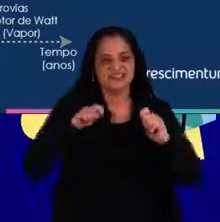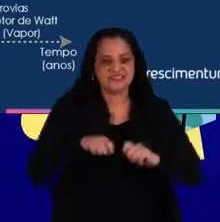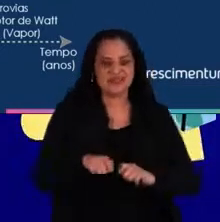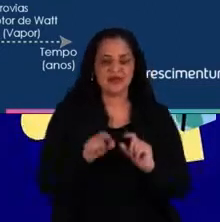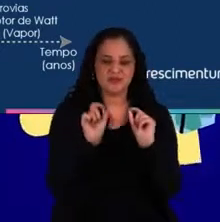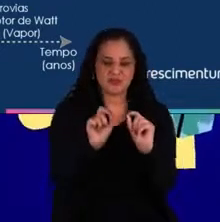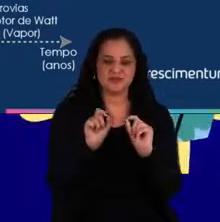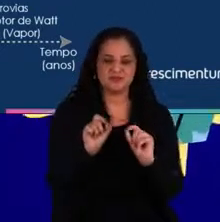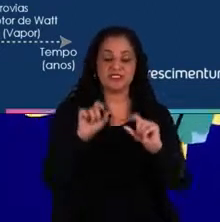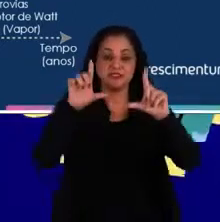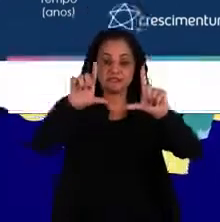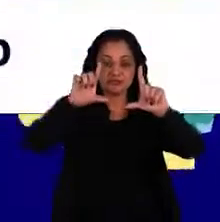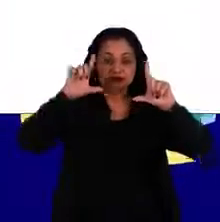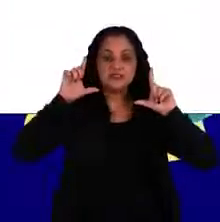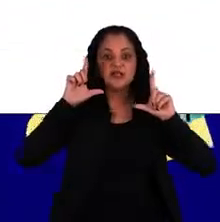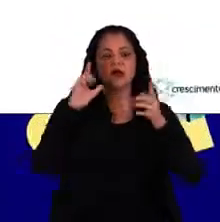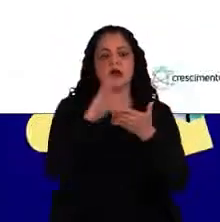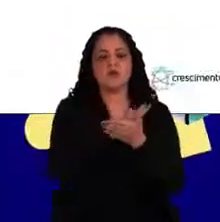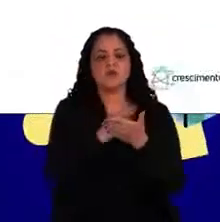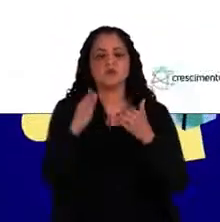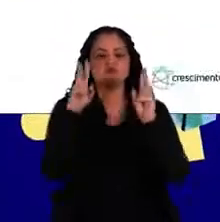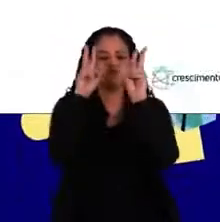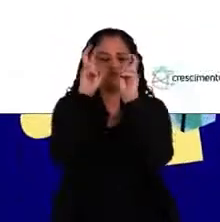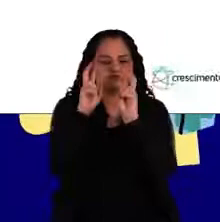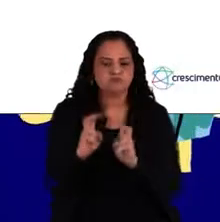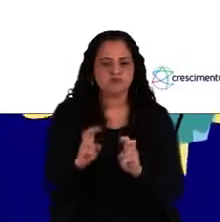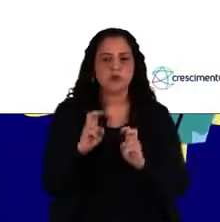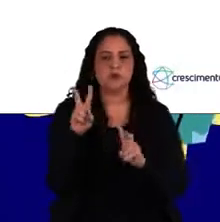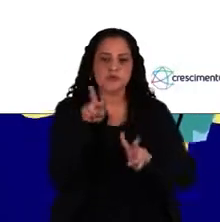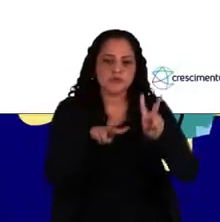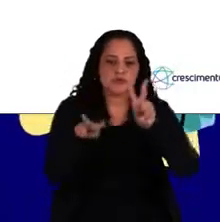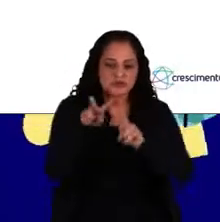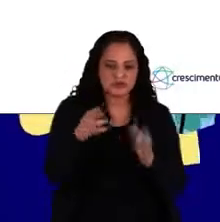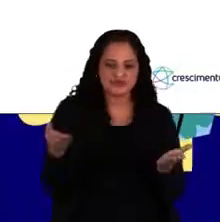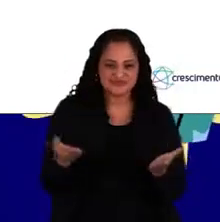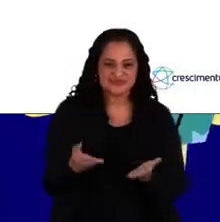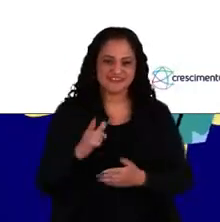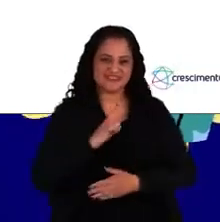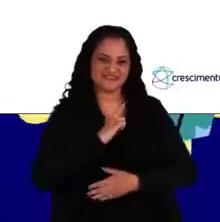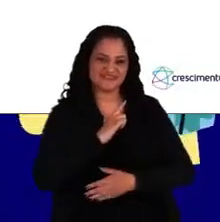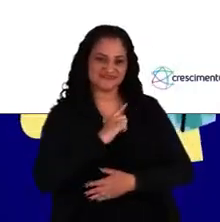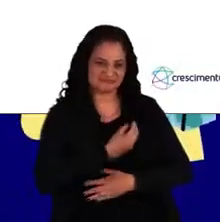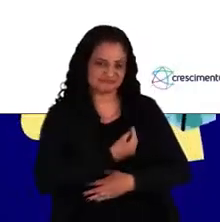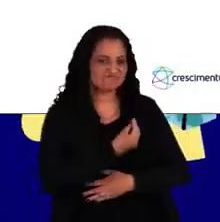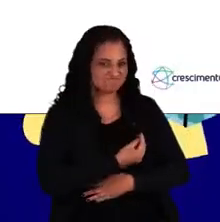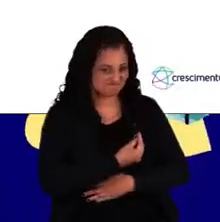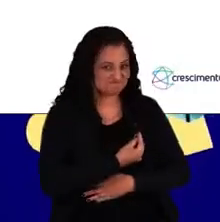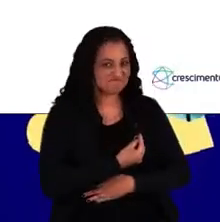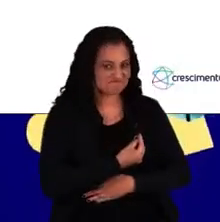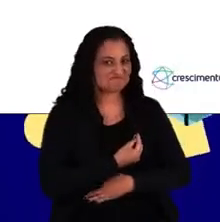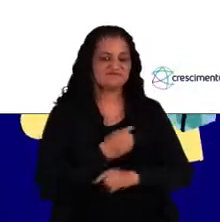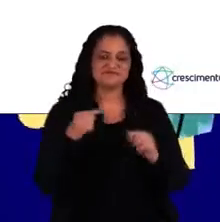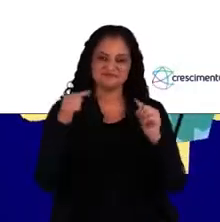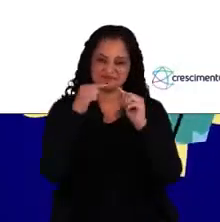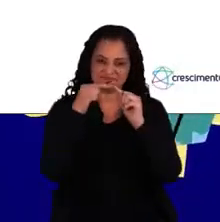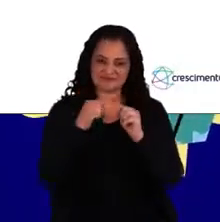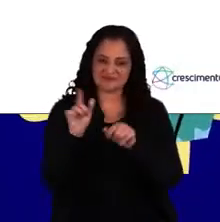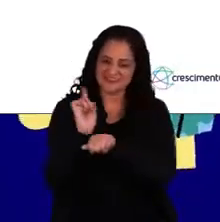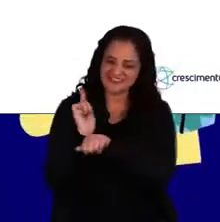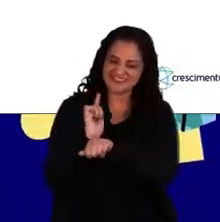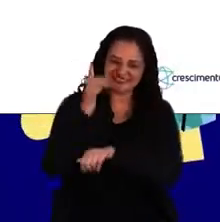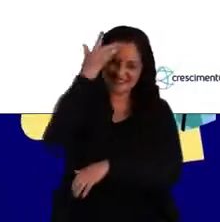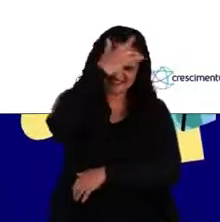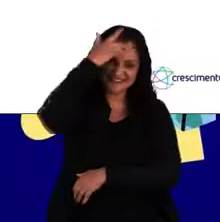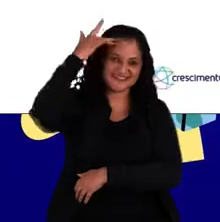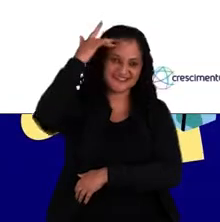possa aí, então, destacar algumas questões do cenário atual que nós estamos vivenciando em relação à